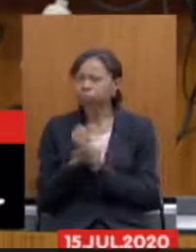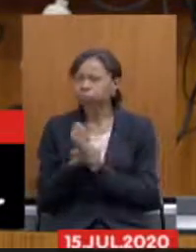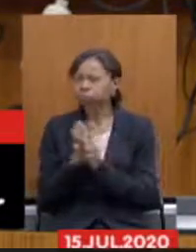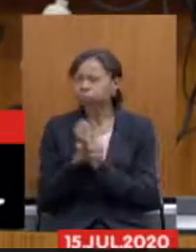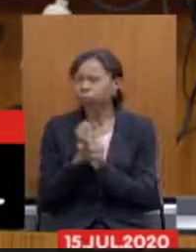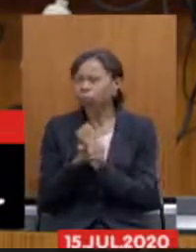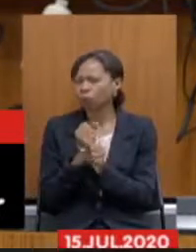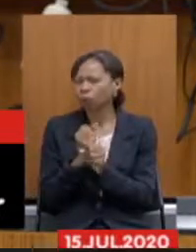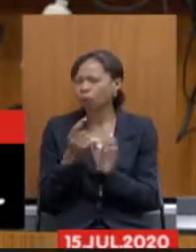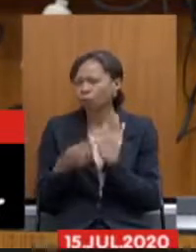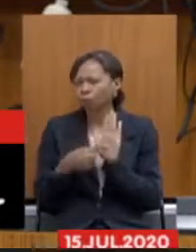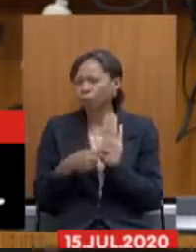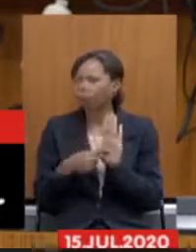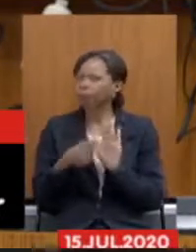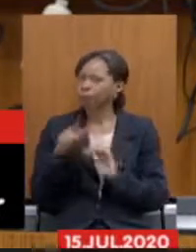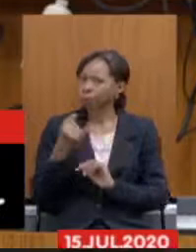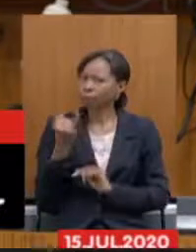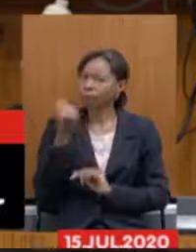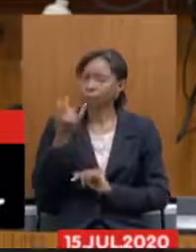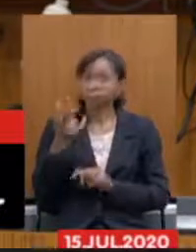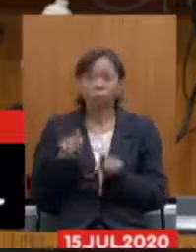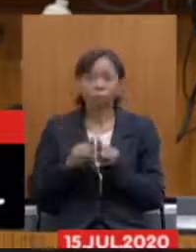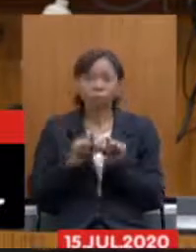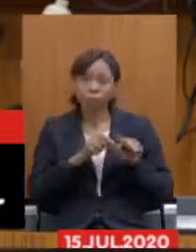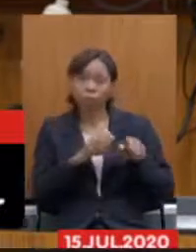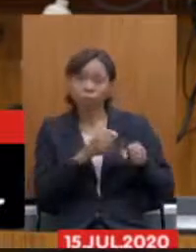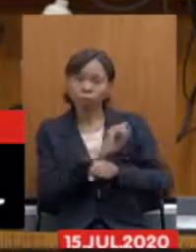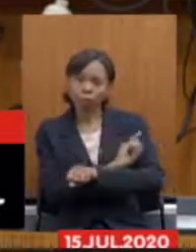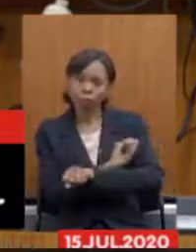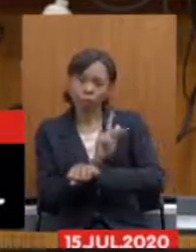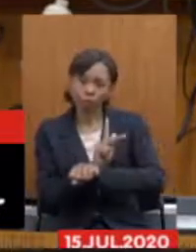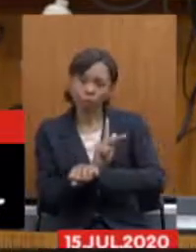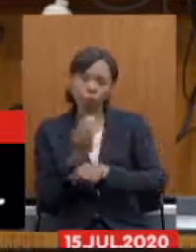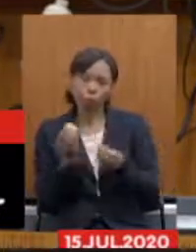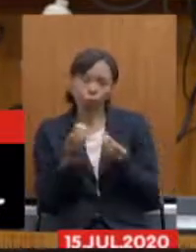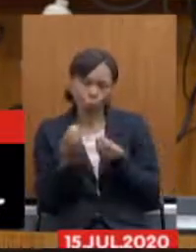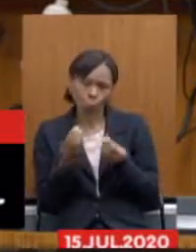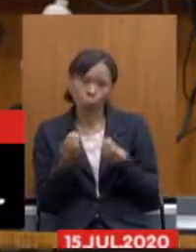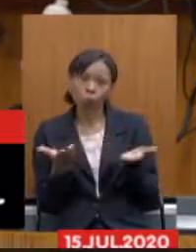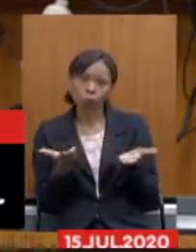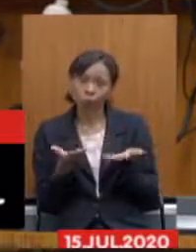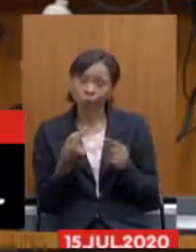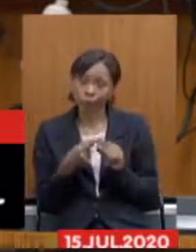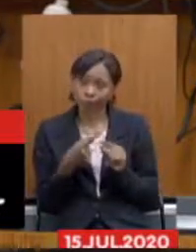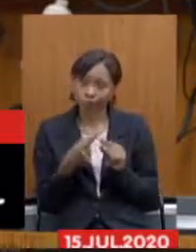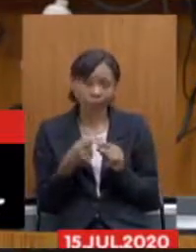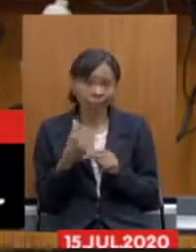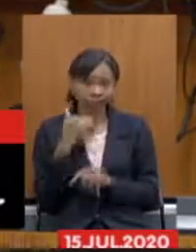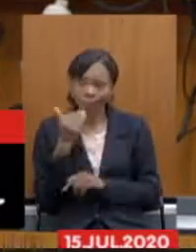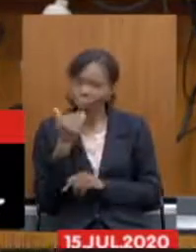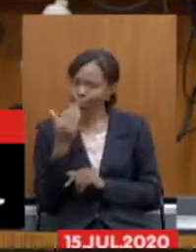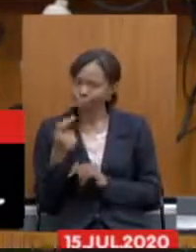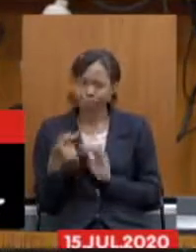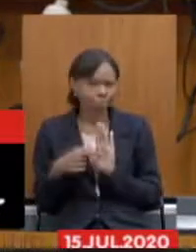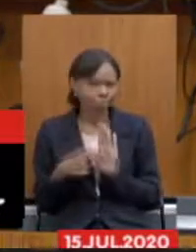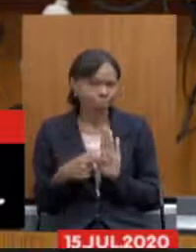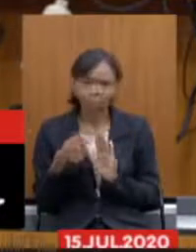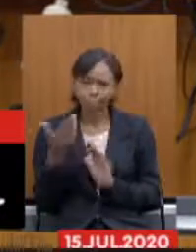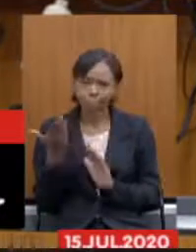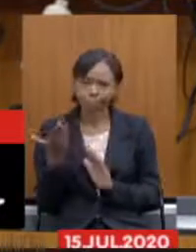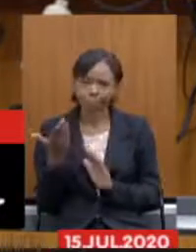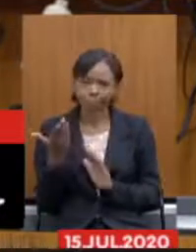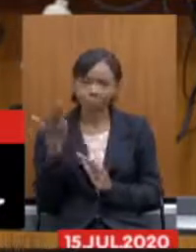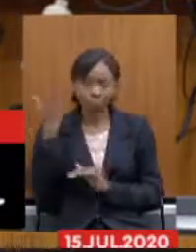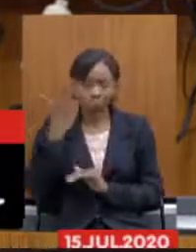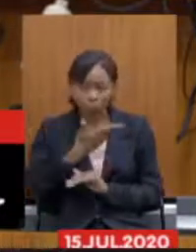são apresentados foram muito importantes e a defesa do Ipseng como ele é hoje porque ninguém demonstrou que deu errado a